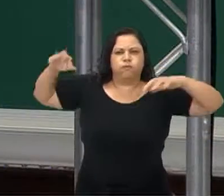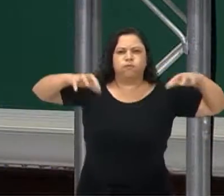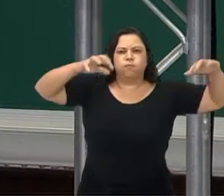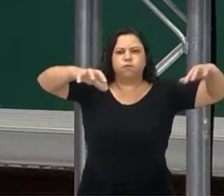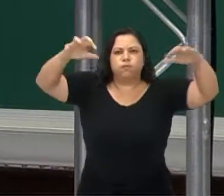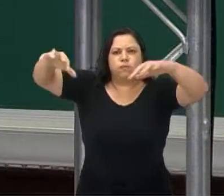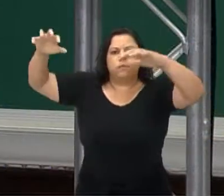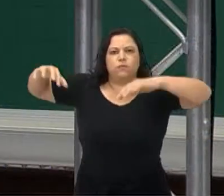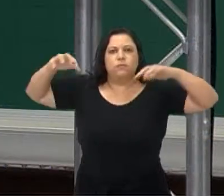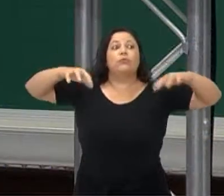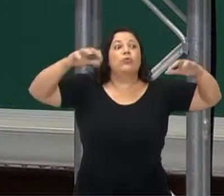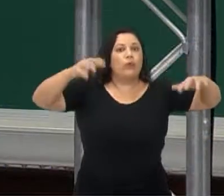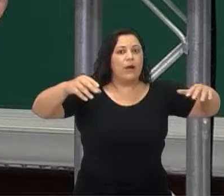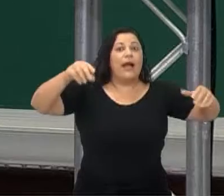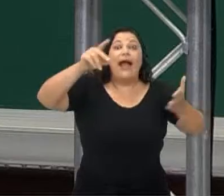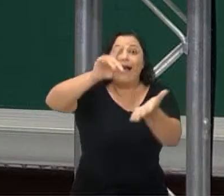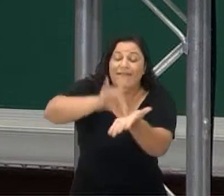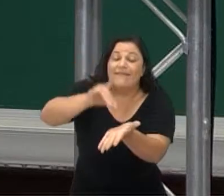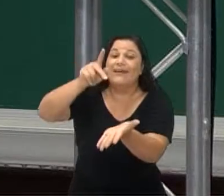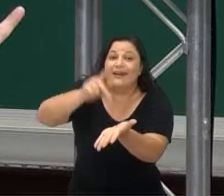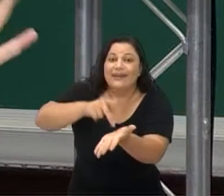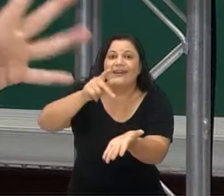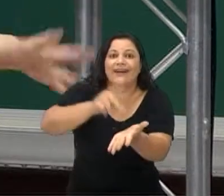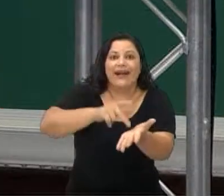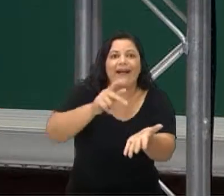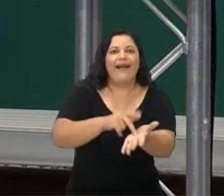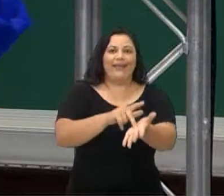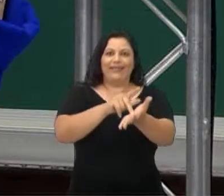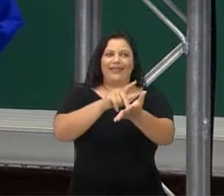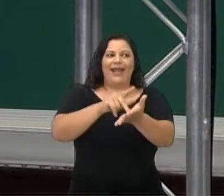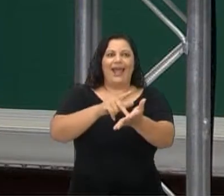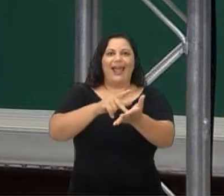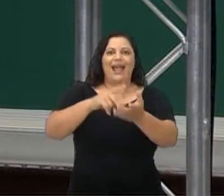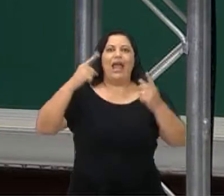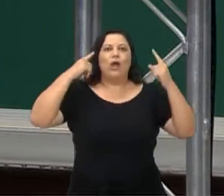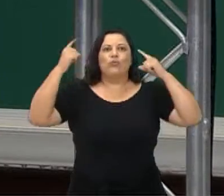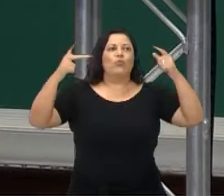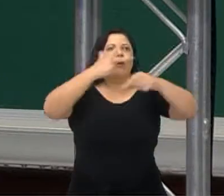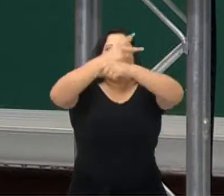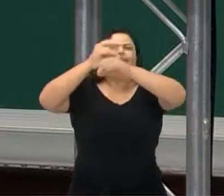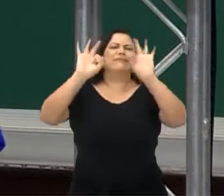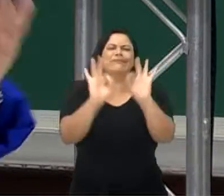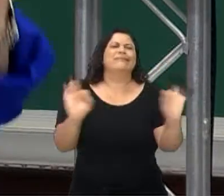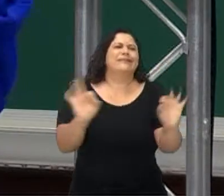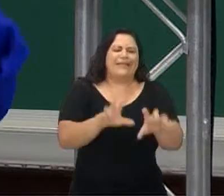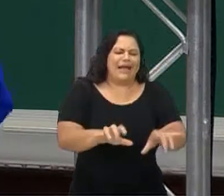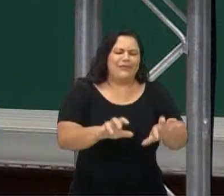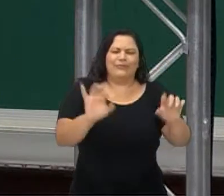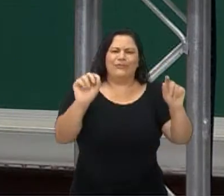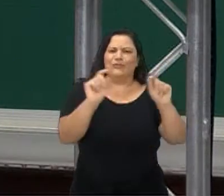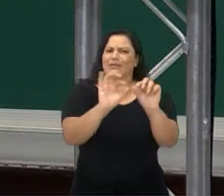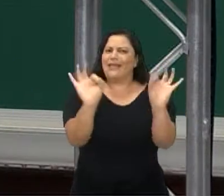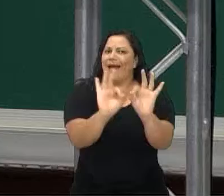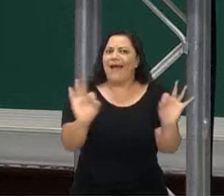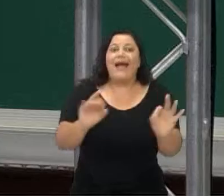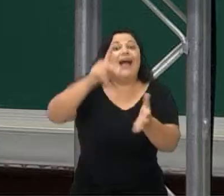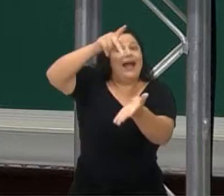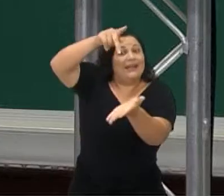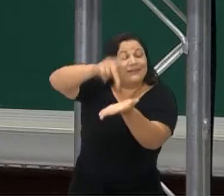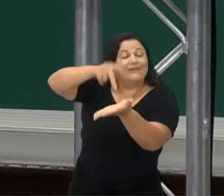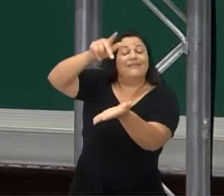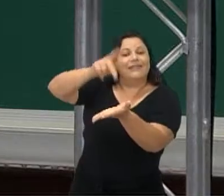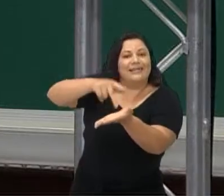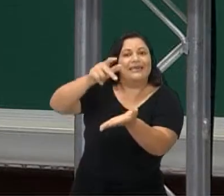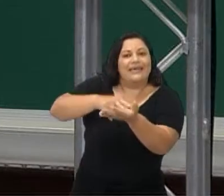Pois é. Isso é real. Não é efeito, não é efeito sonoro, nada disso. É real, gente. Há